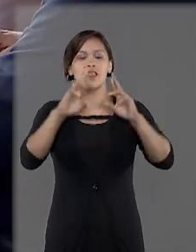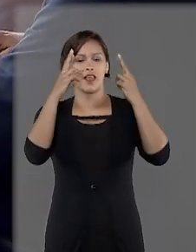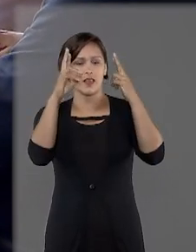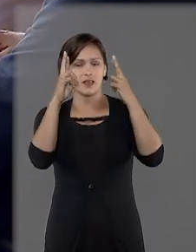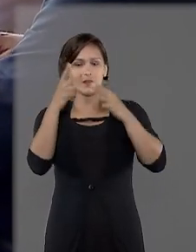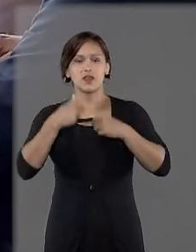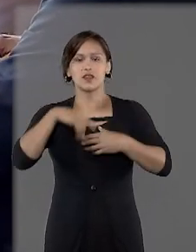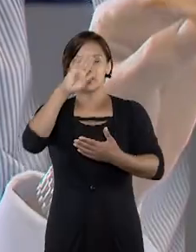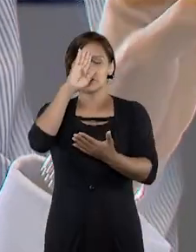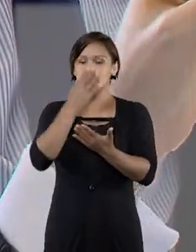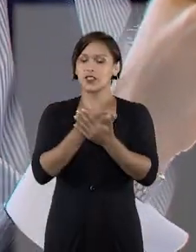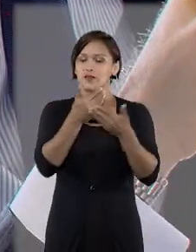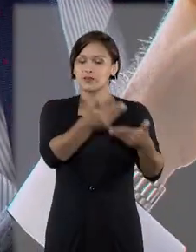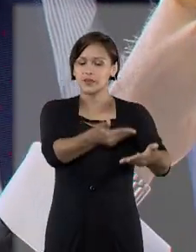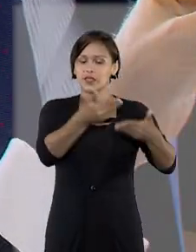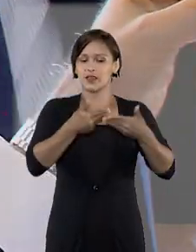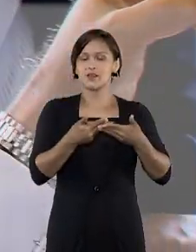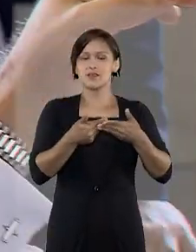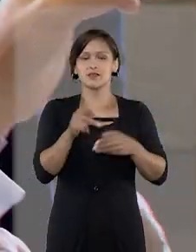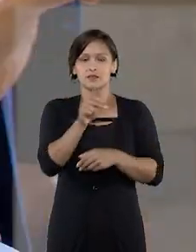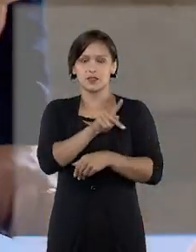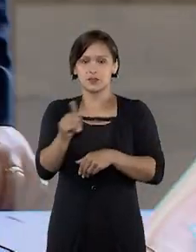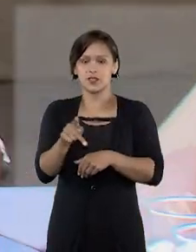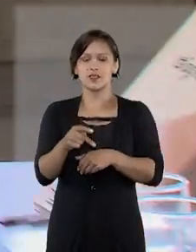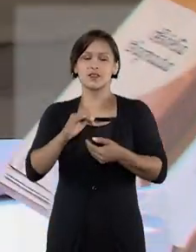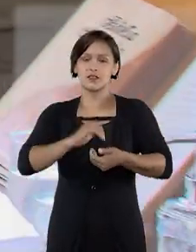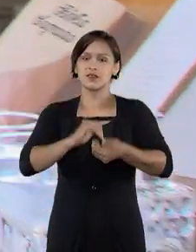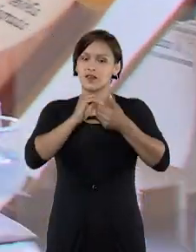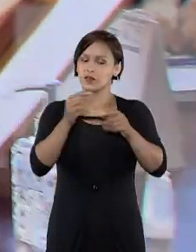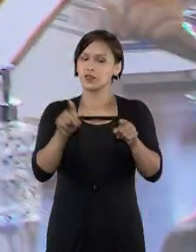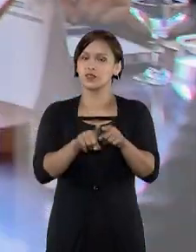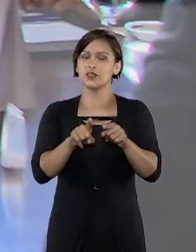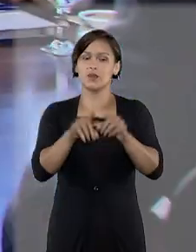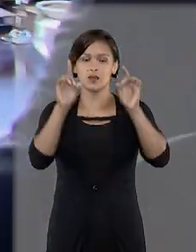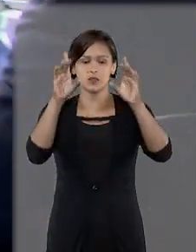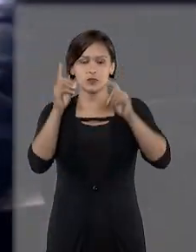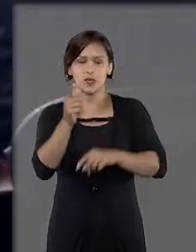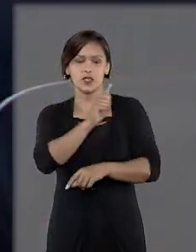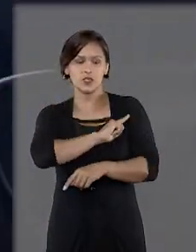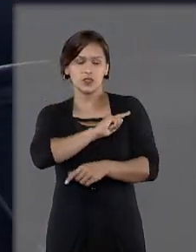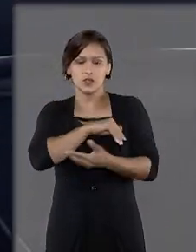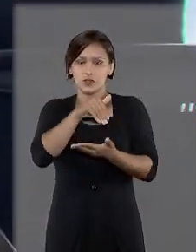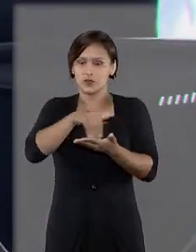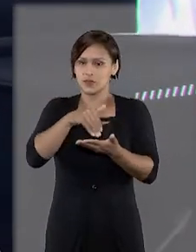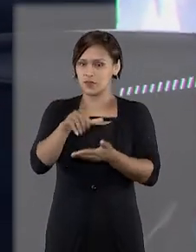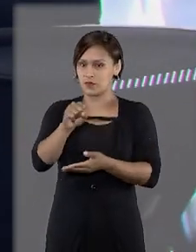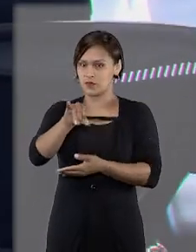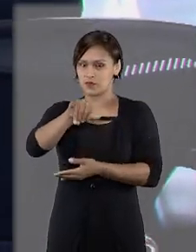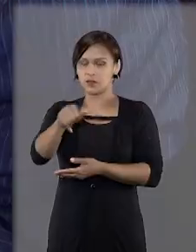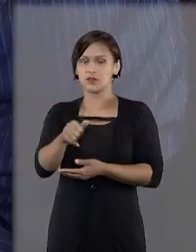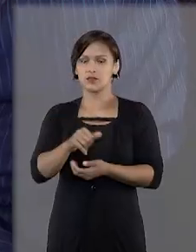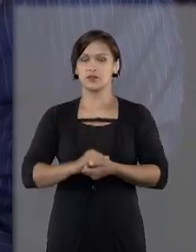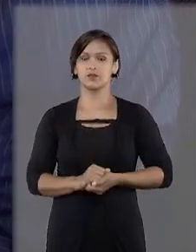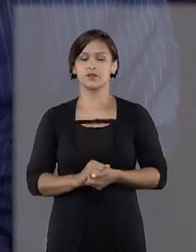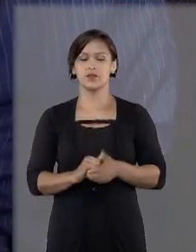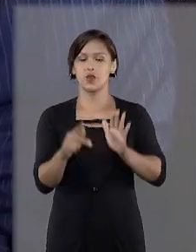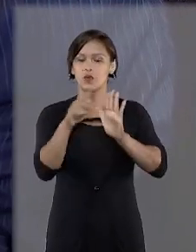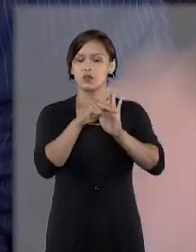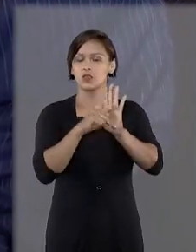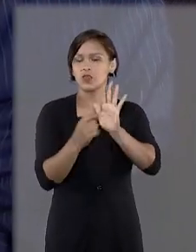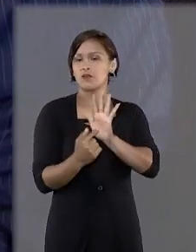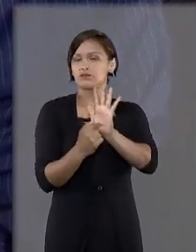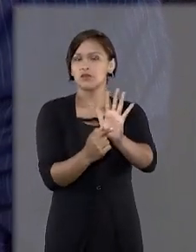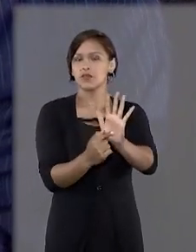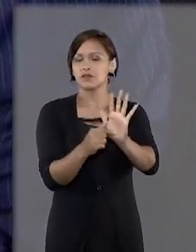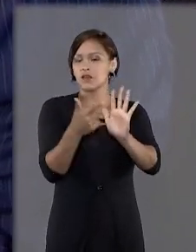Cidadanias para serem recebidas pelo Presidente da Corte e também pelos principais gestores e secretários do STJ. O projeto mostra